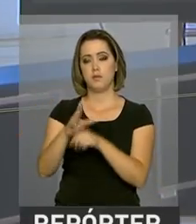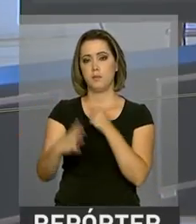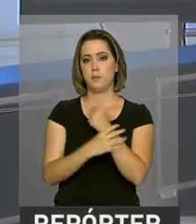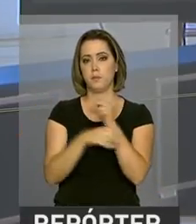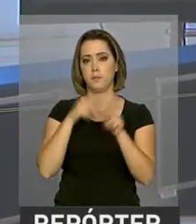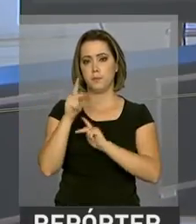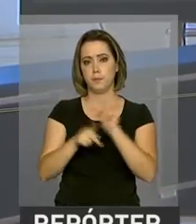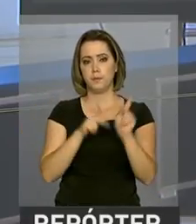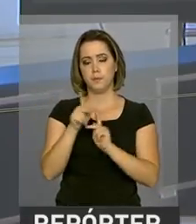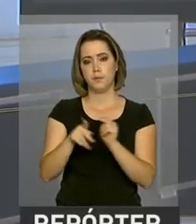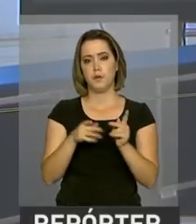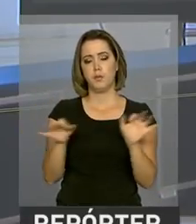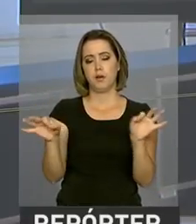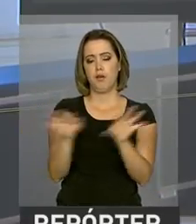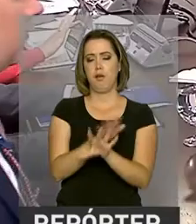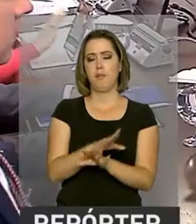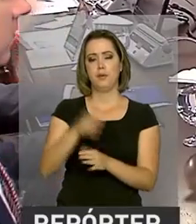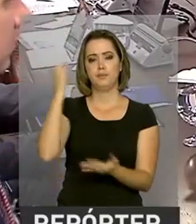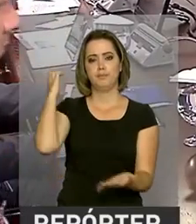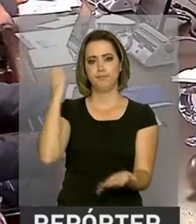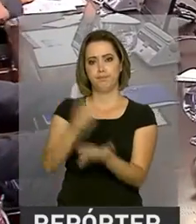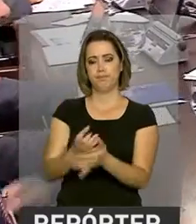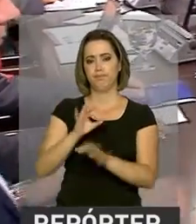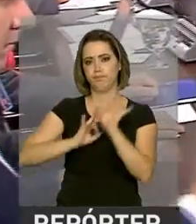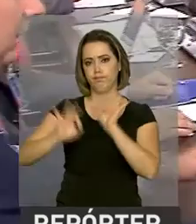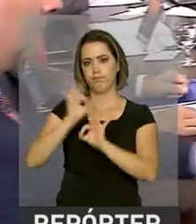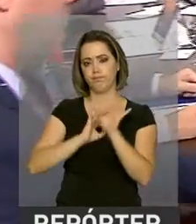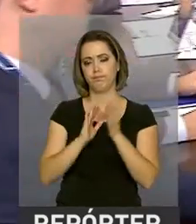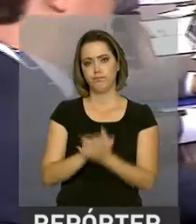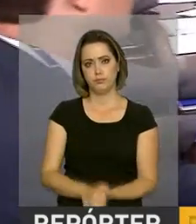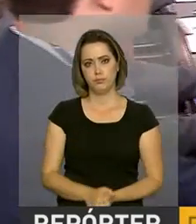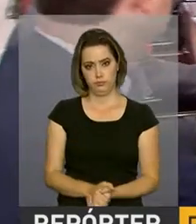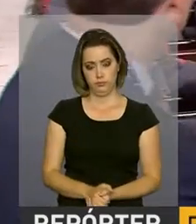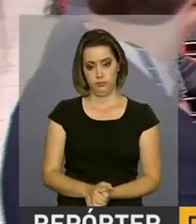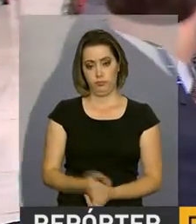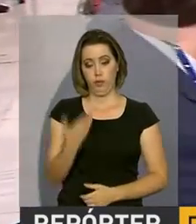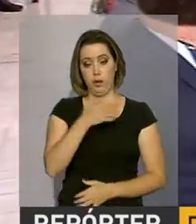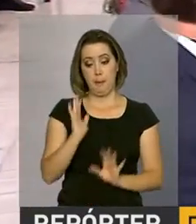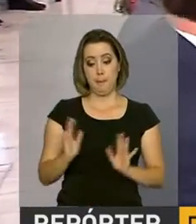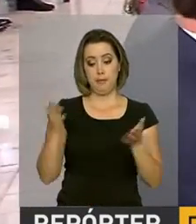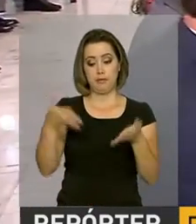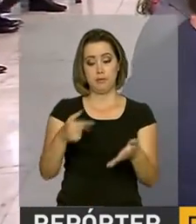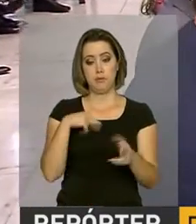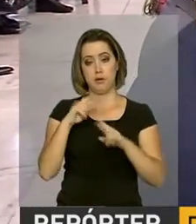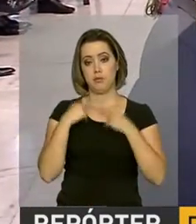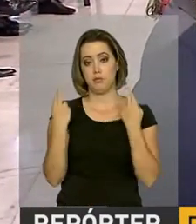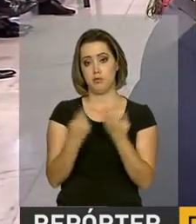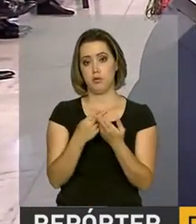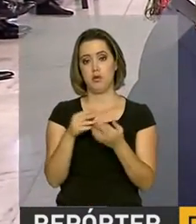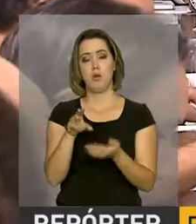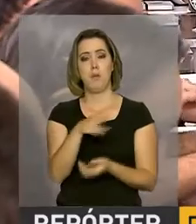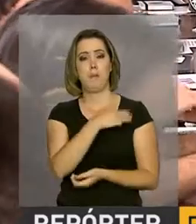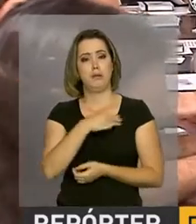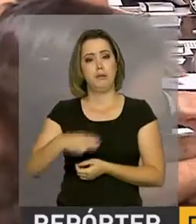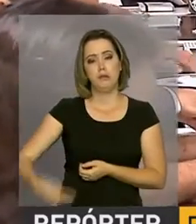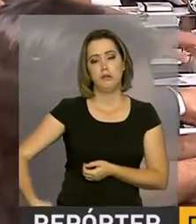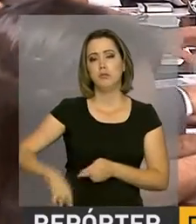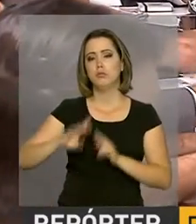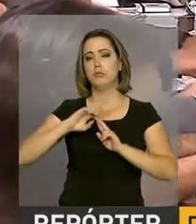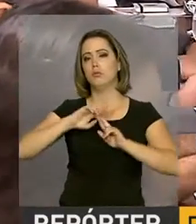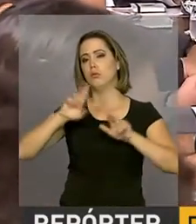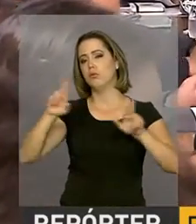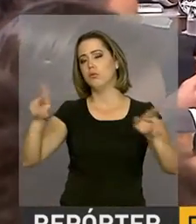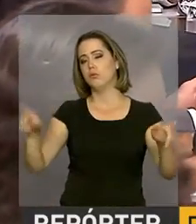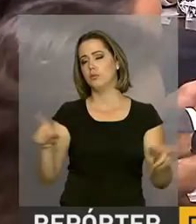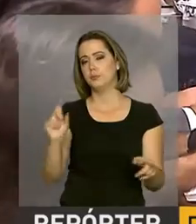combate ao crime organizado. Participaram da reunião os ministros do Gabinete de Segurança Institucional da Presidência,